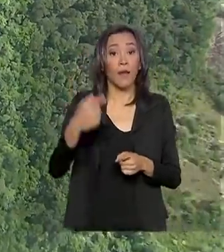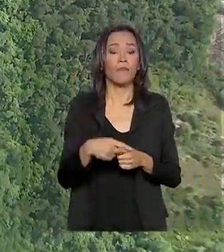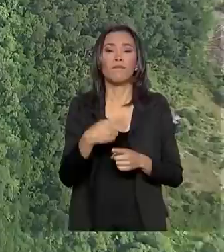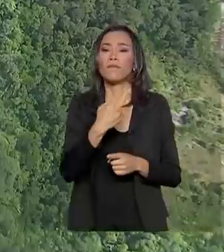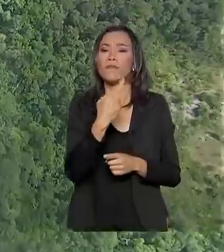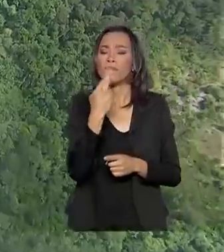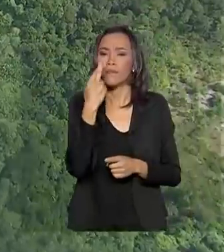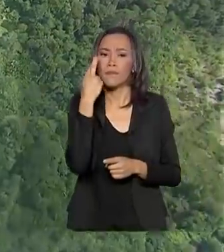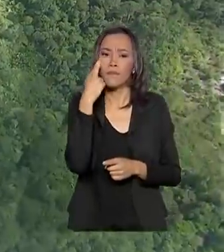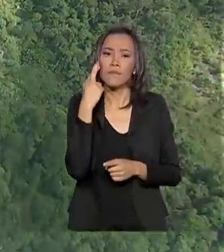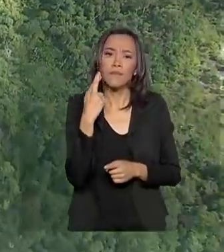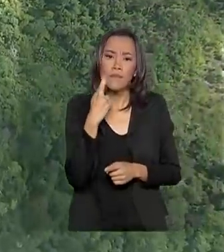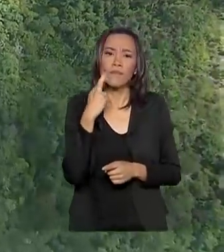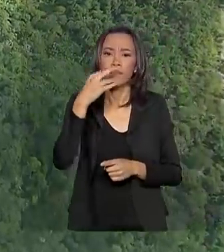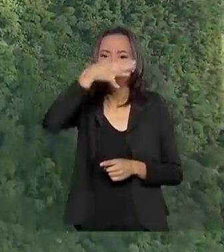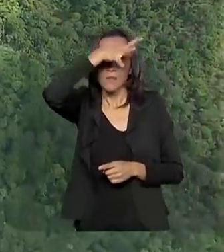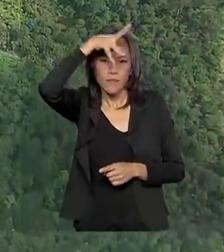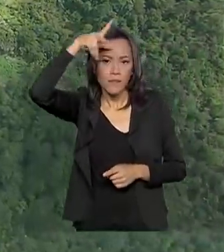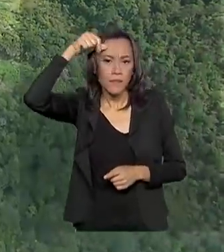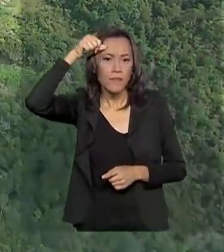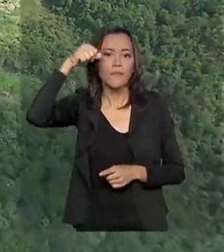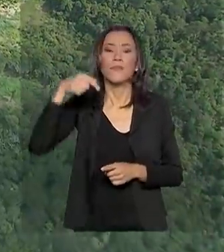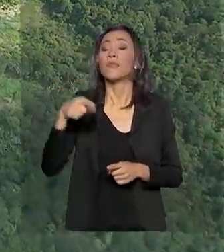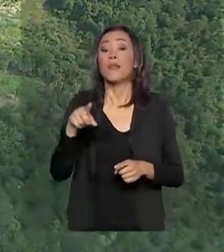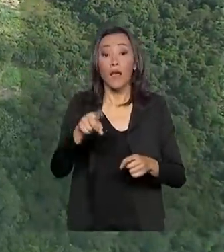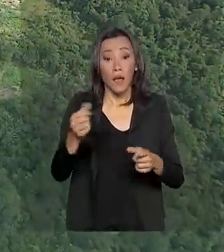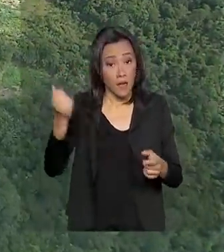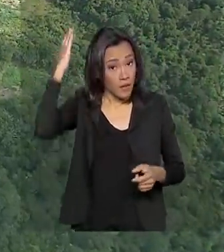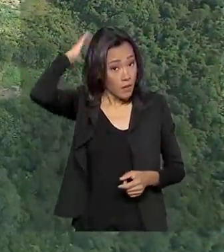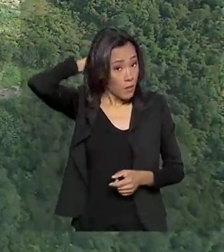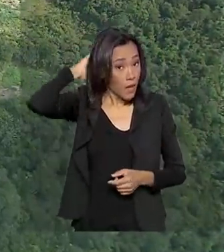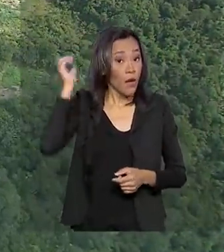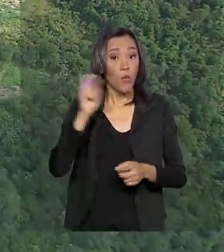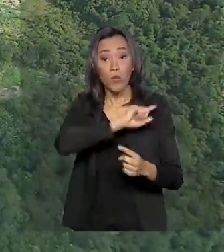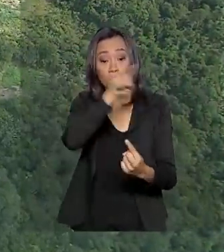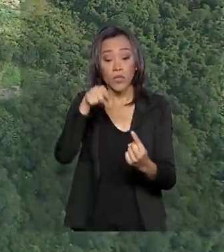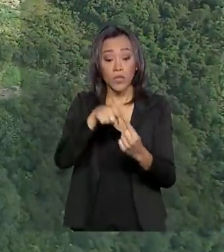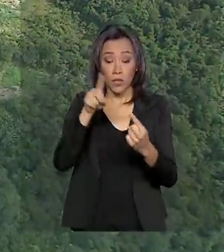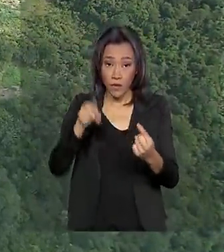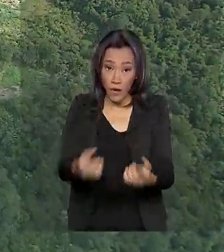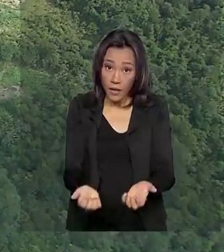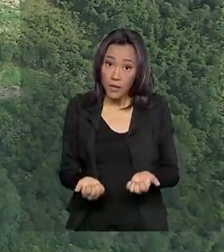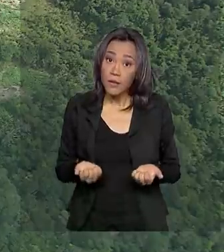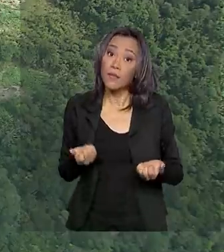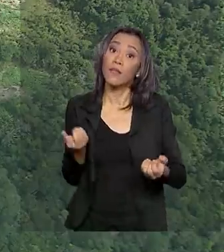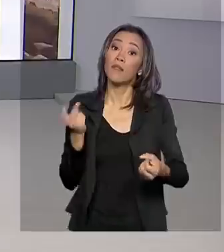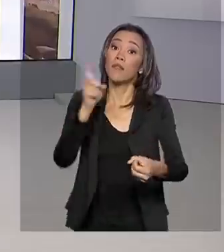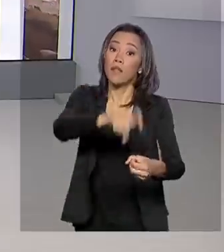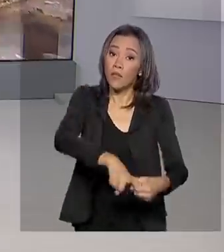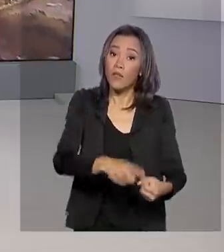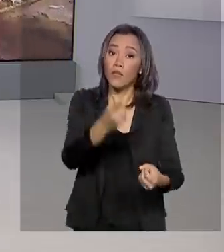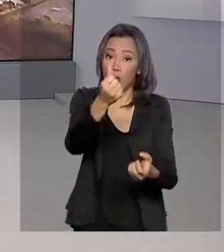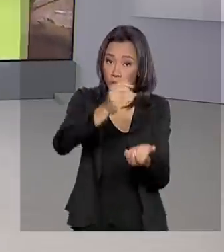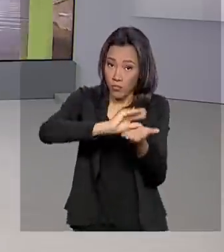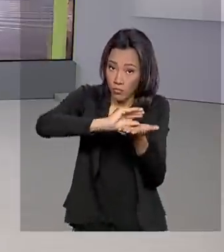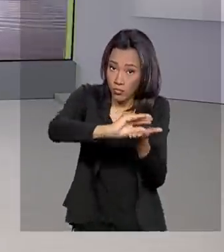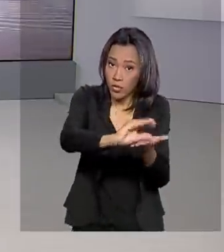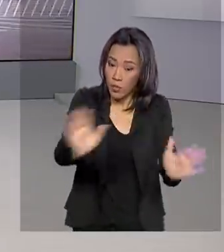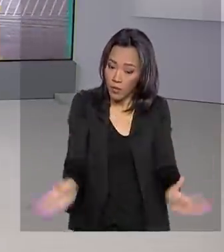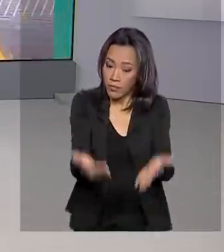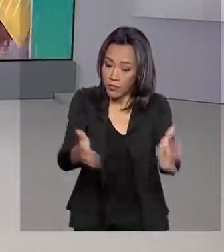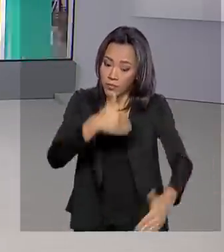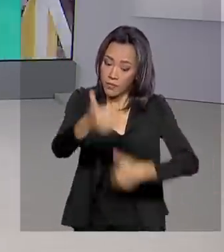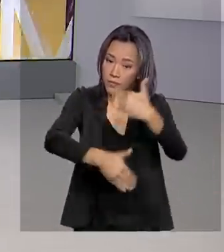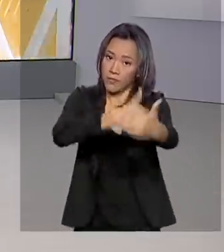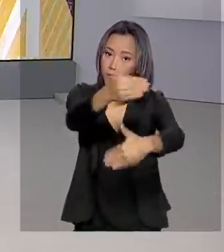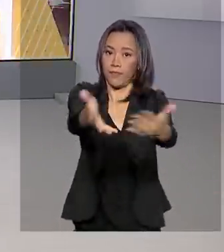objetivo, segundo a AGU, é devolver à sociedade os benefícios econômicos obtidos de forma ilícita. O Brasil em